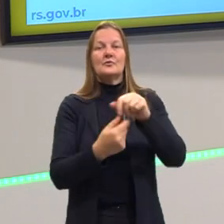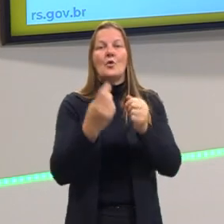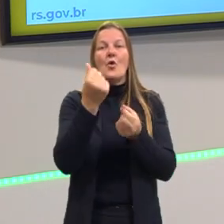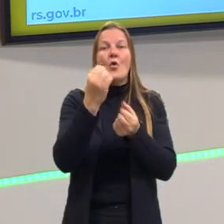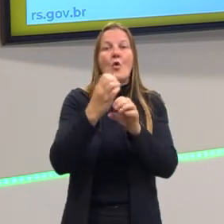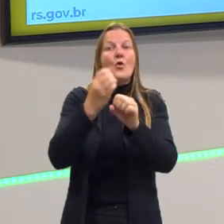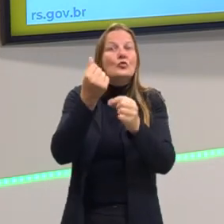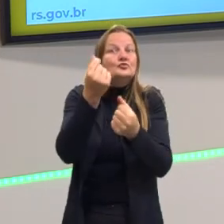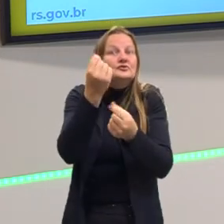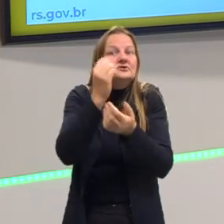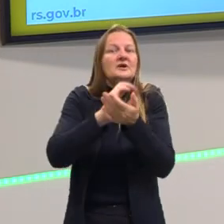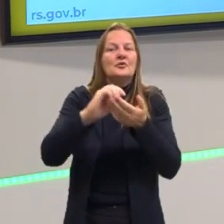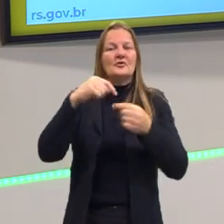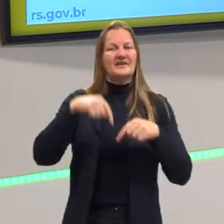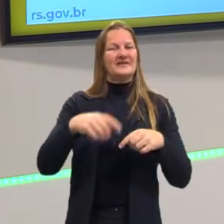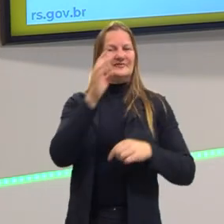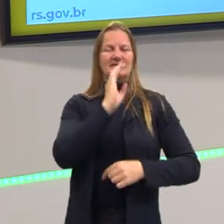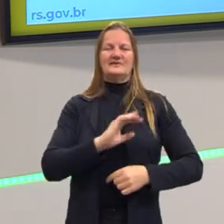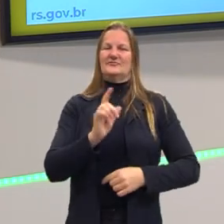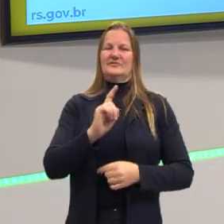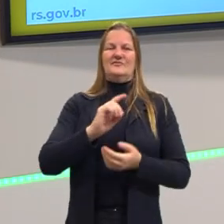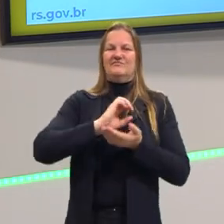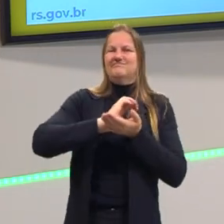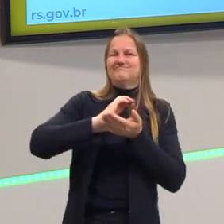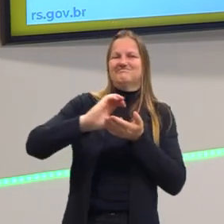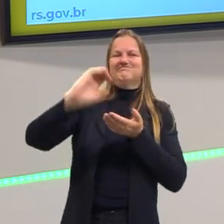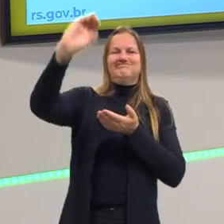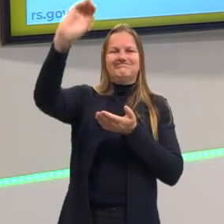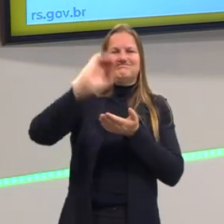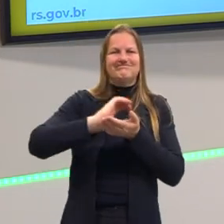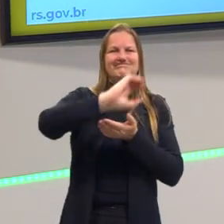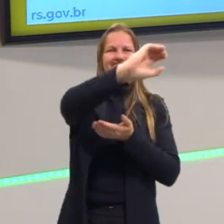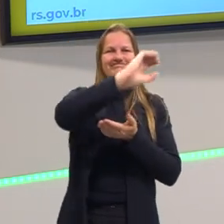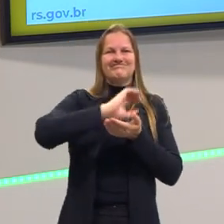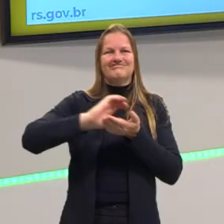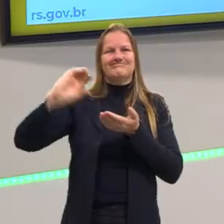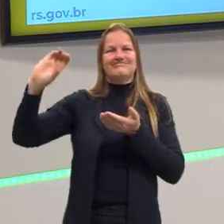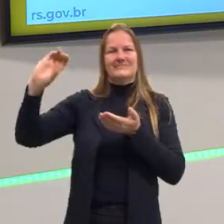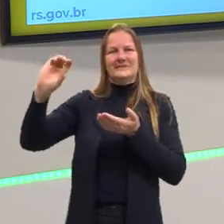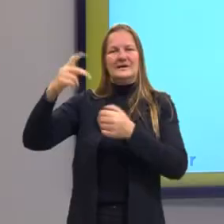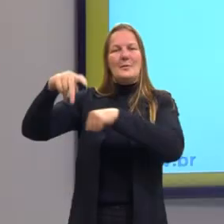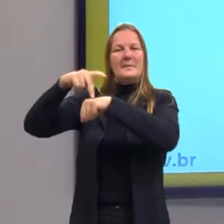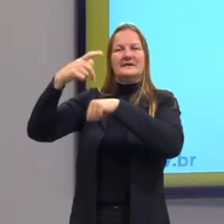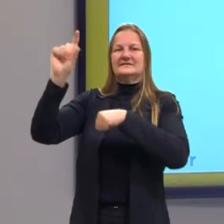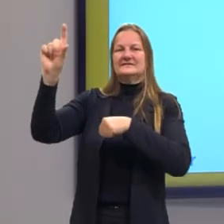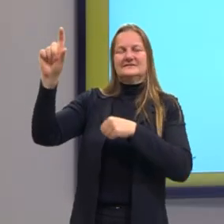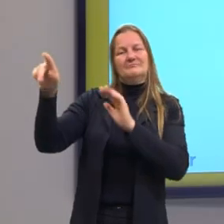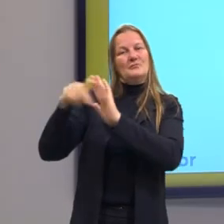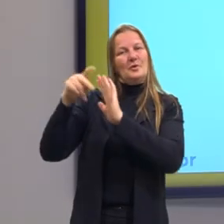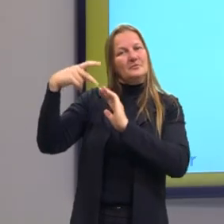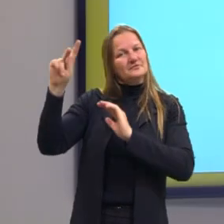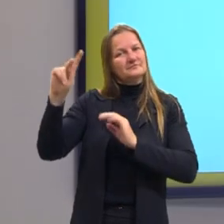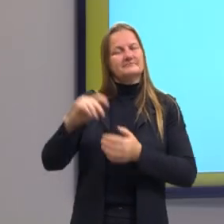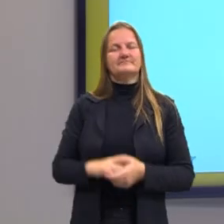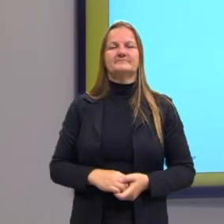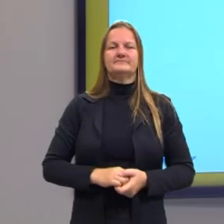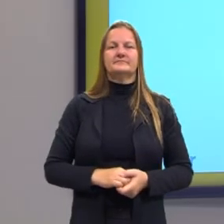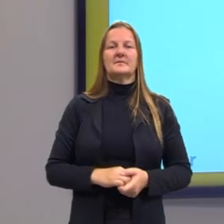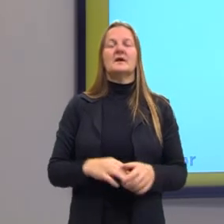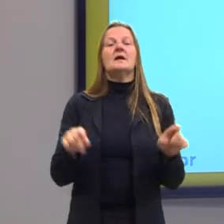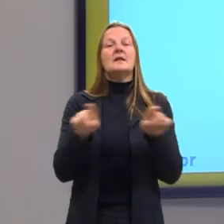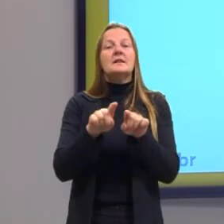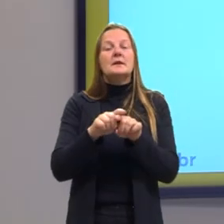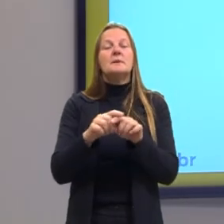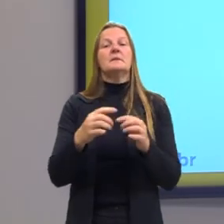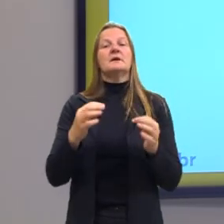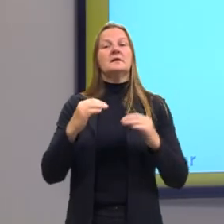multinacionais não fica no Brasil, vai para os seus países de origem. Nós temos nesse processo de modernização o governo